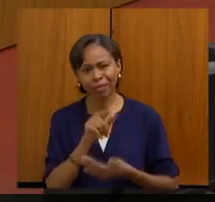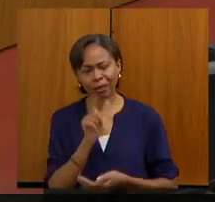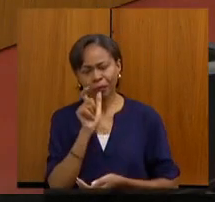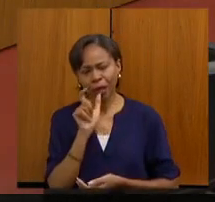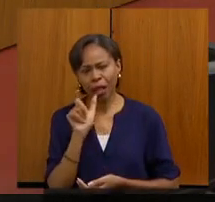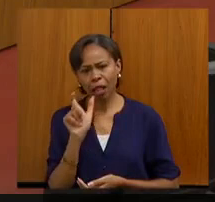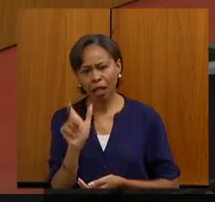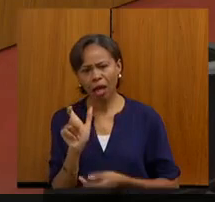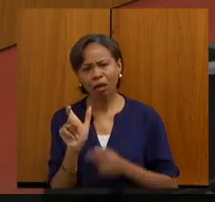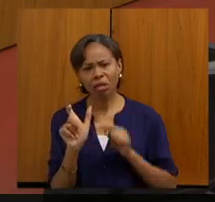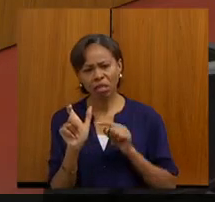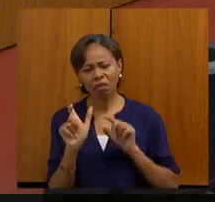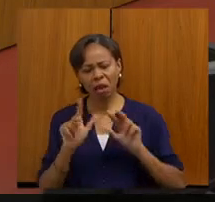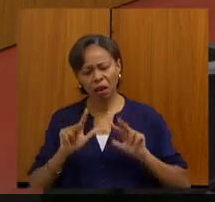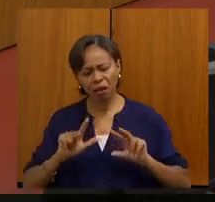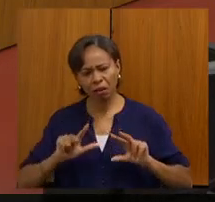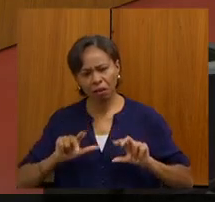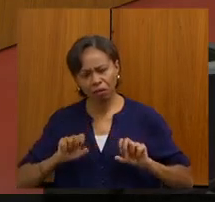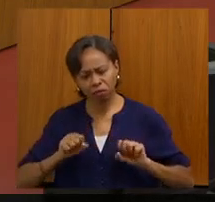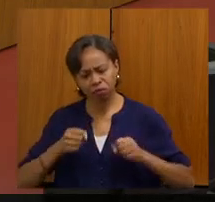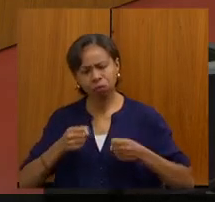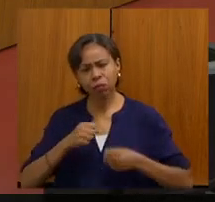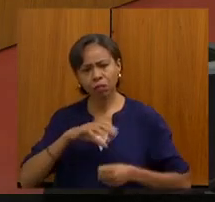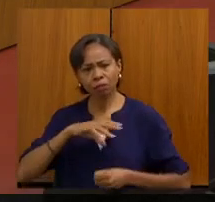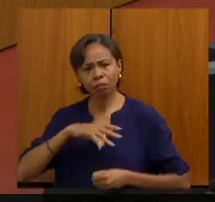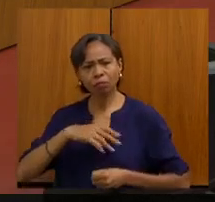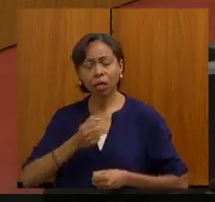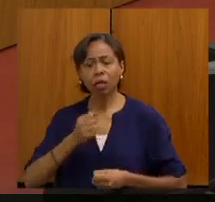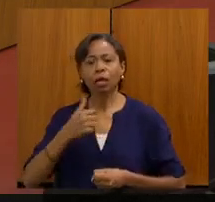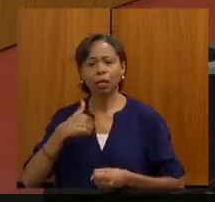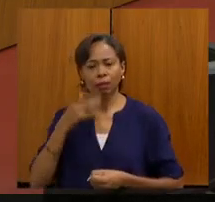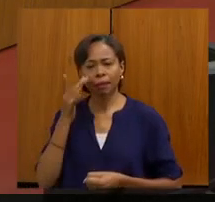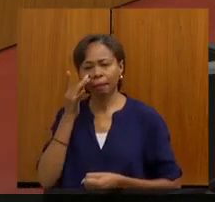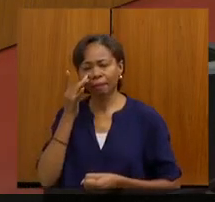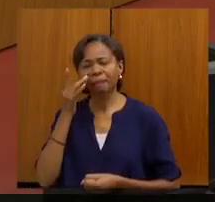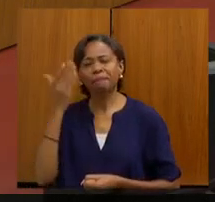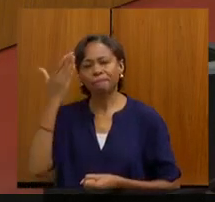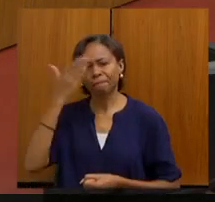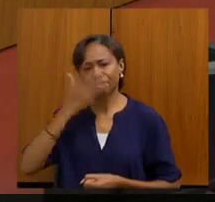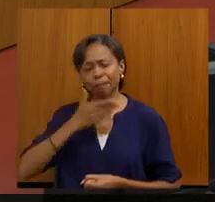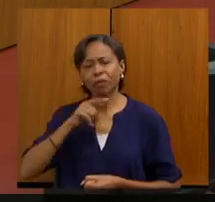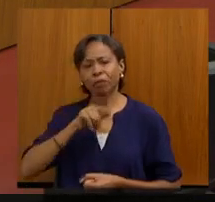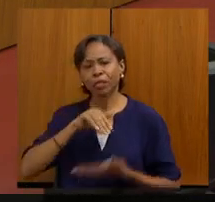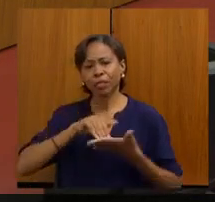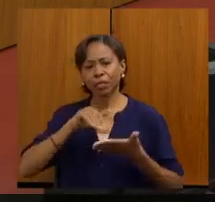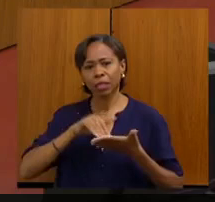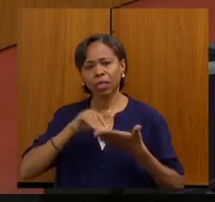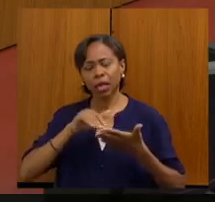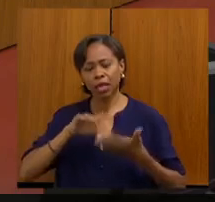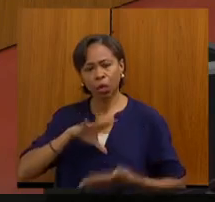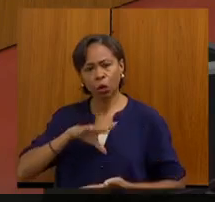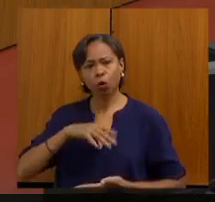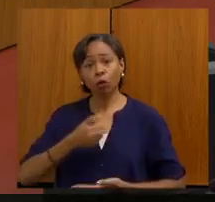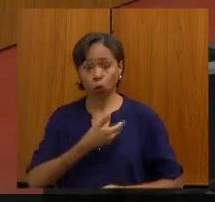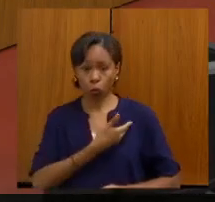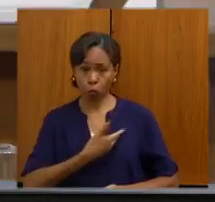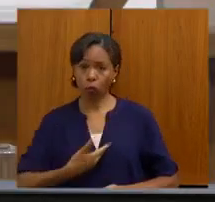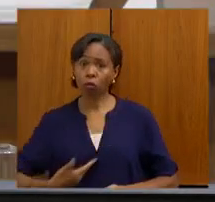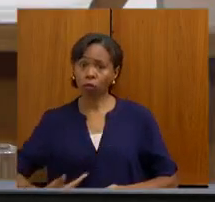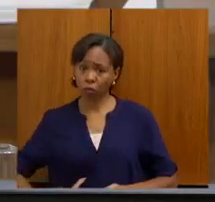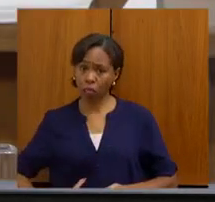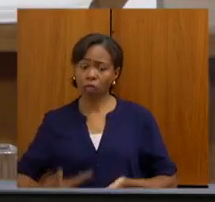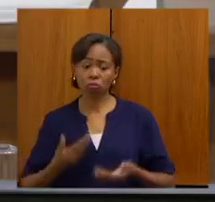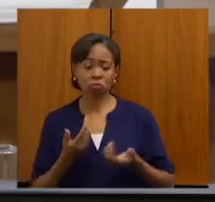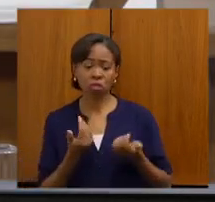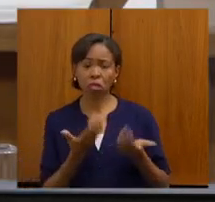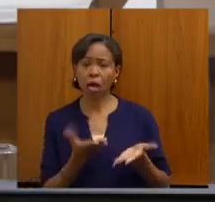empenhar ainda mais e testemunhar o esforço que você tem feito na secretaria e que o governo tem feito te dando liberdade de